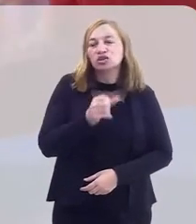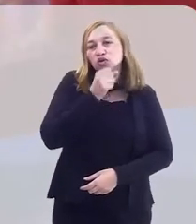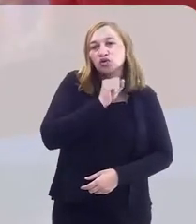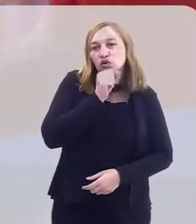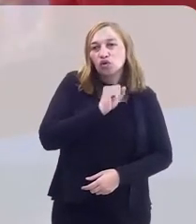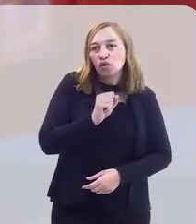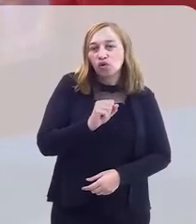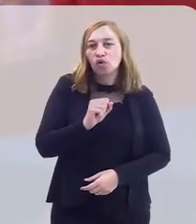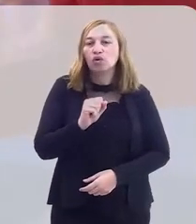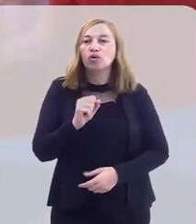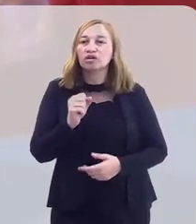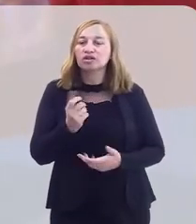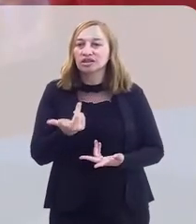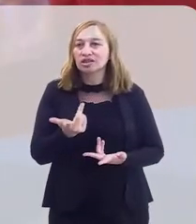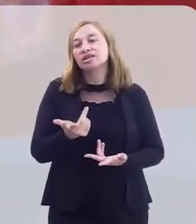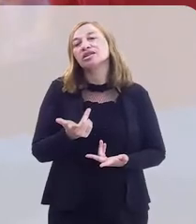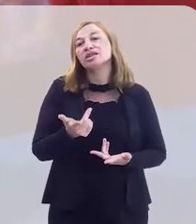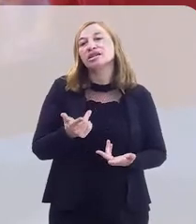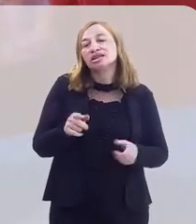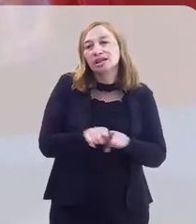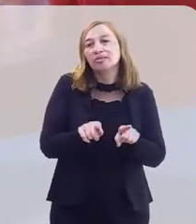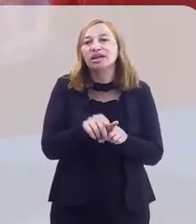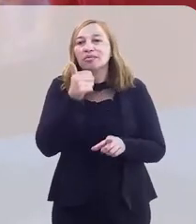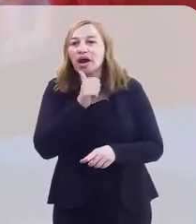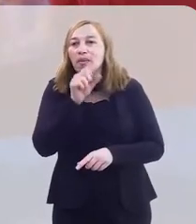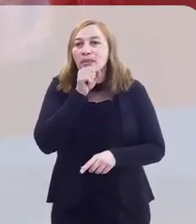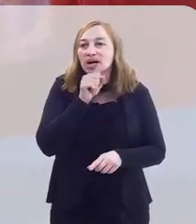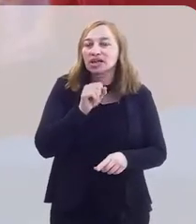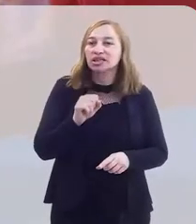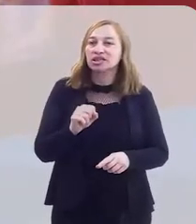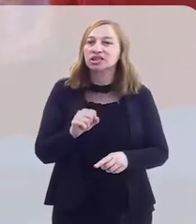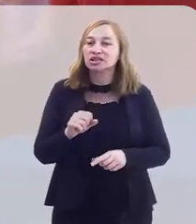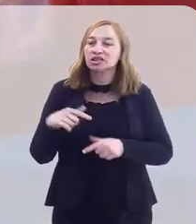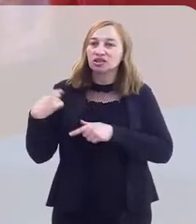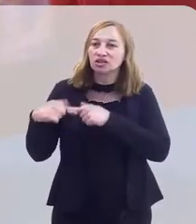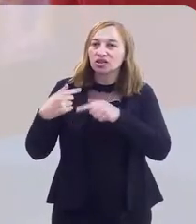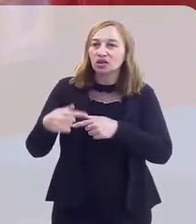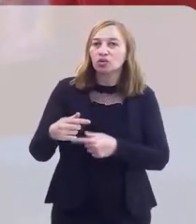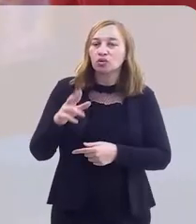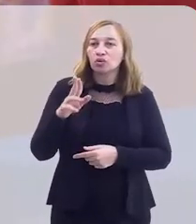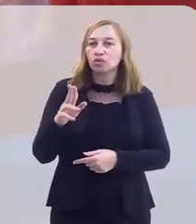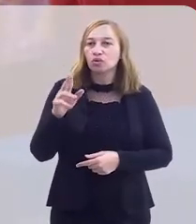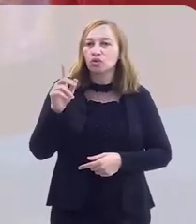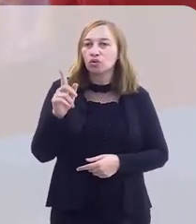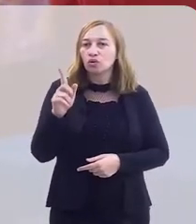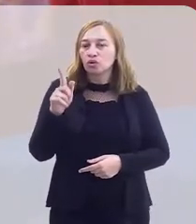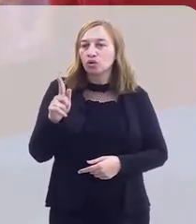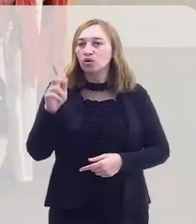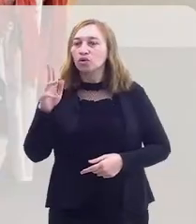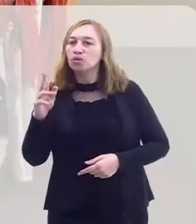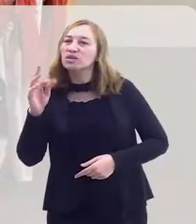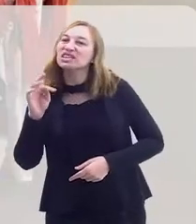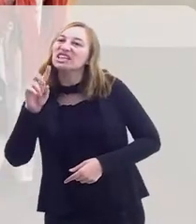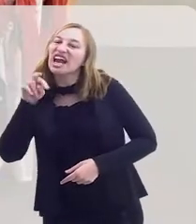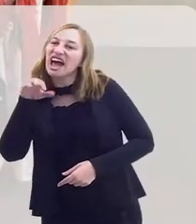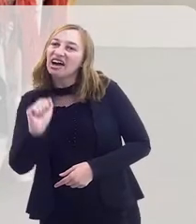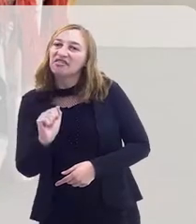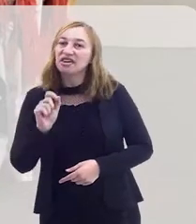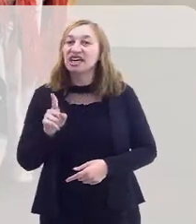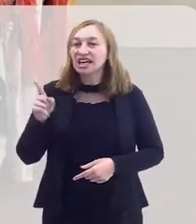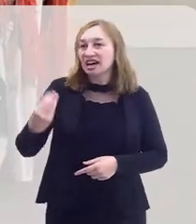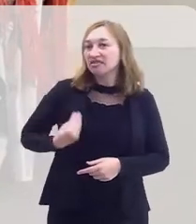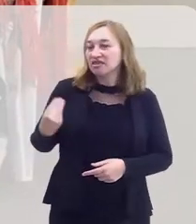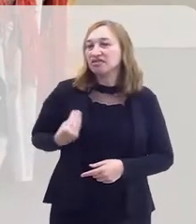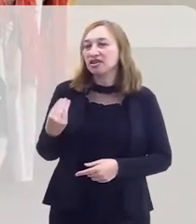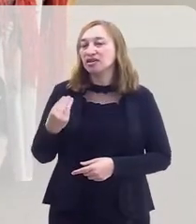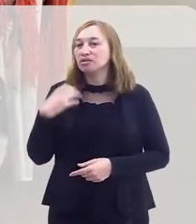de avós, paternos, materno também. Eles são originários da Iugoslávia. E lá eles